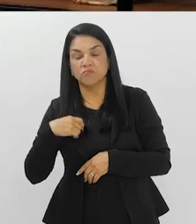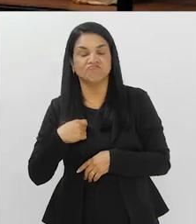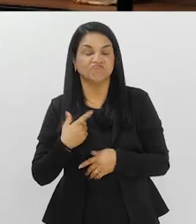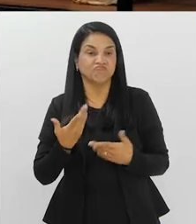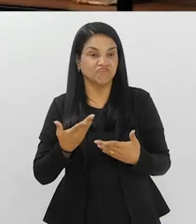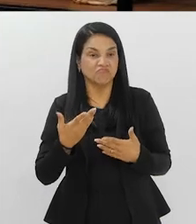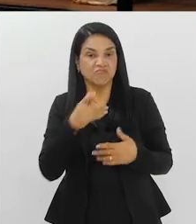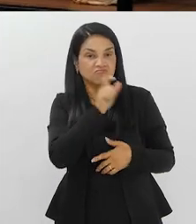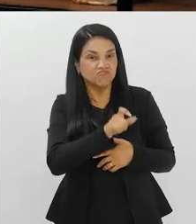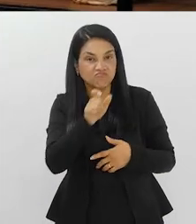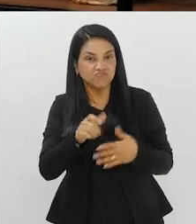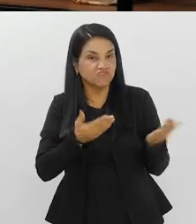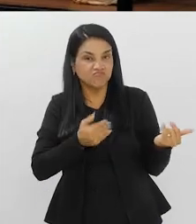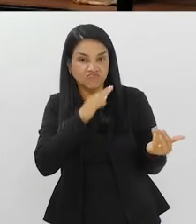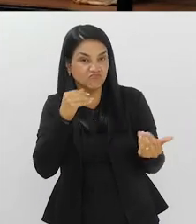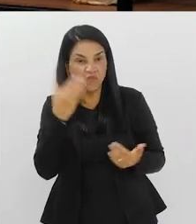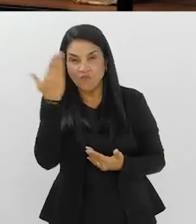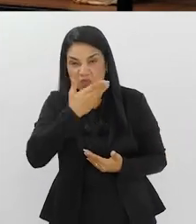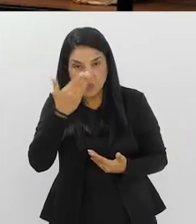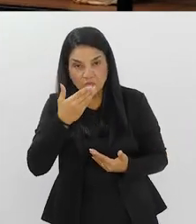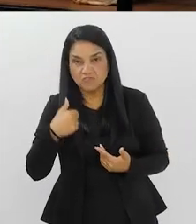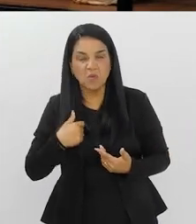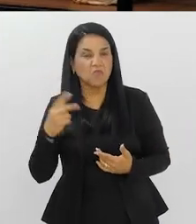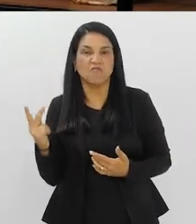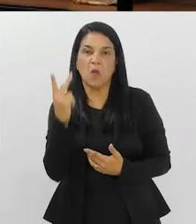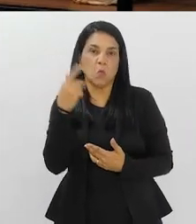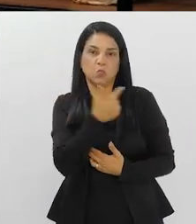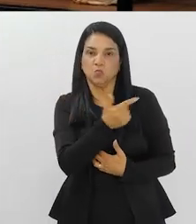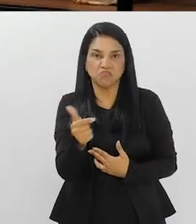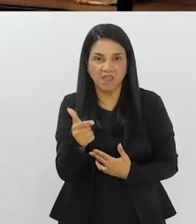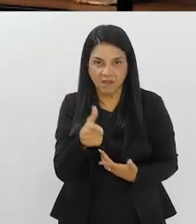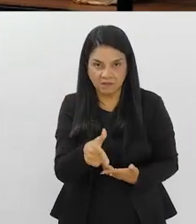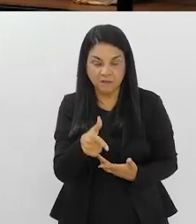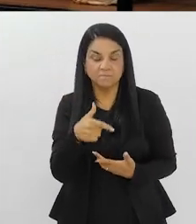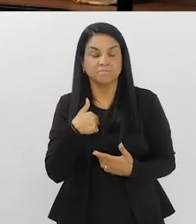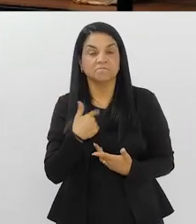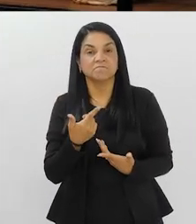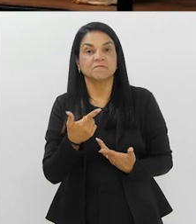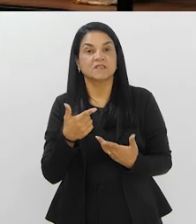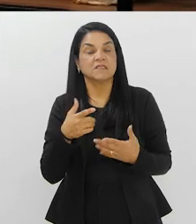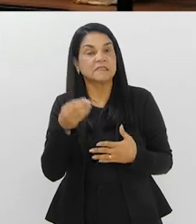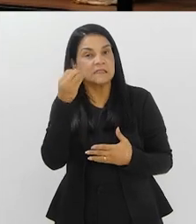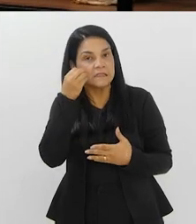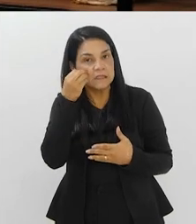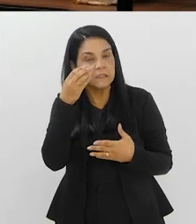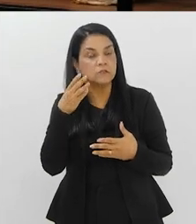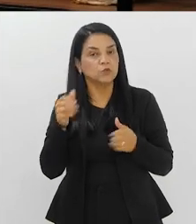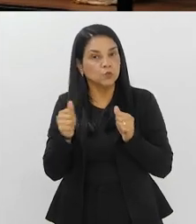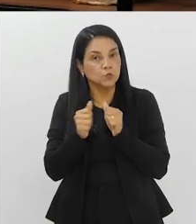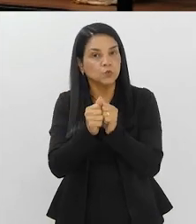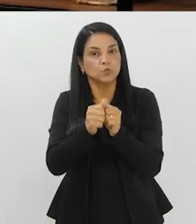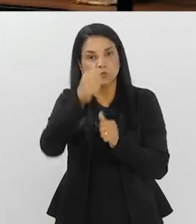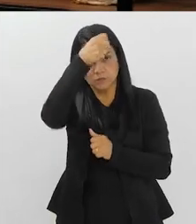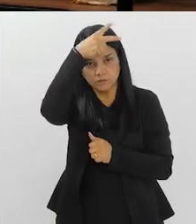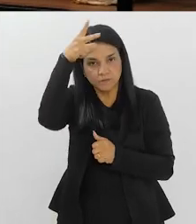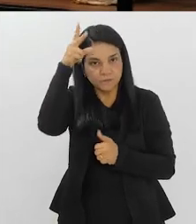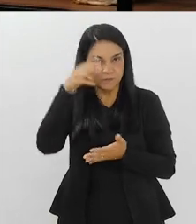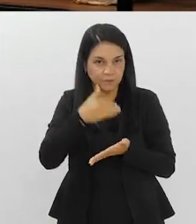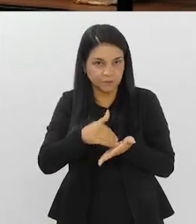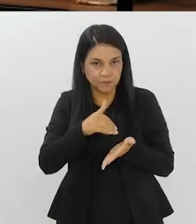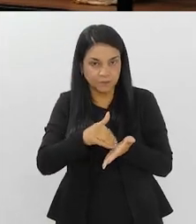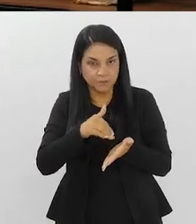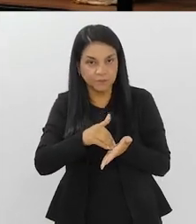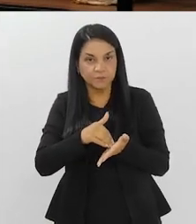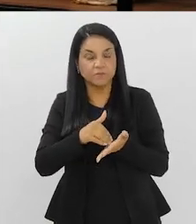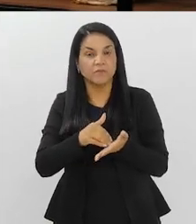seja valorizado, né? Então, a gente vem tentando, em conjunto com as secretarias municipais,